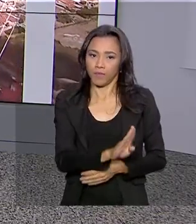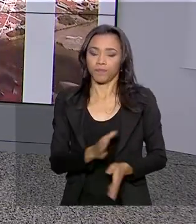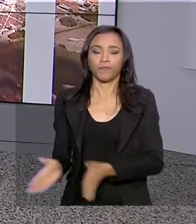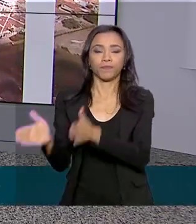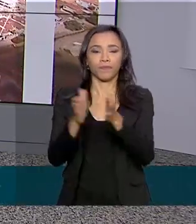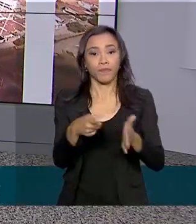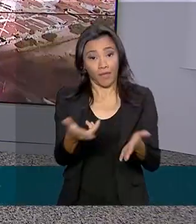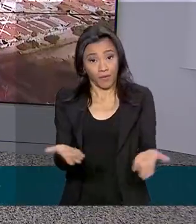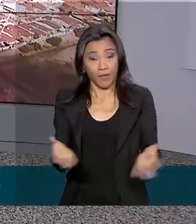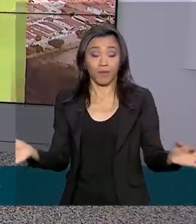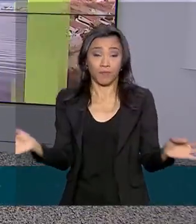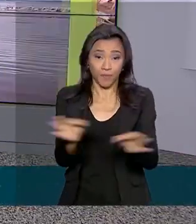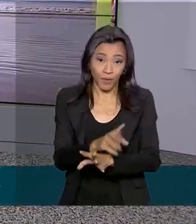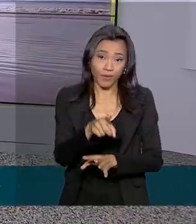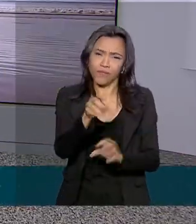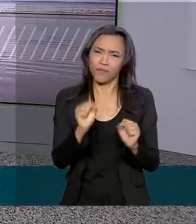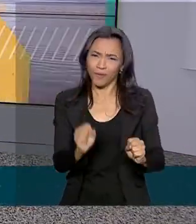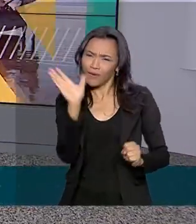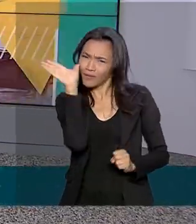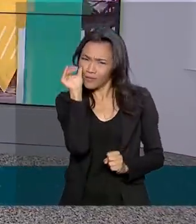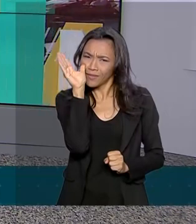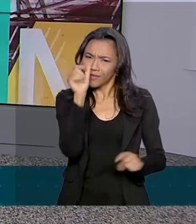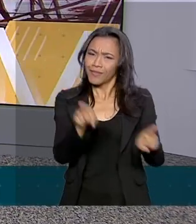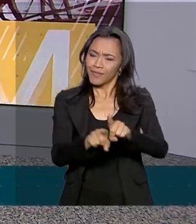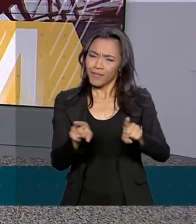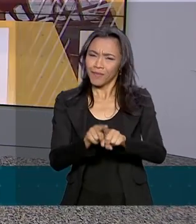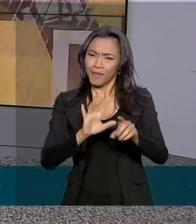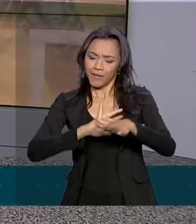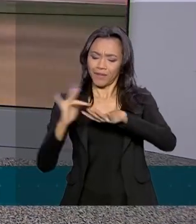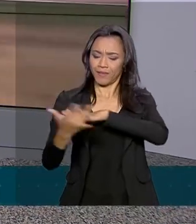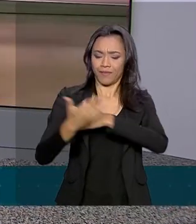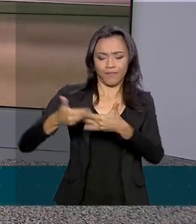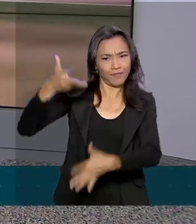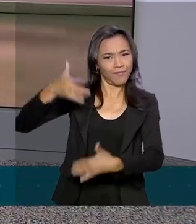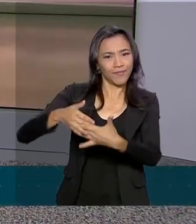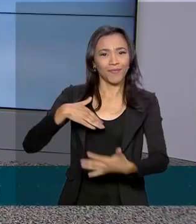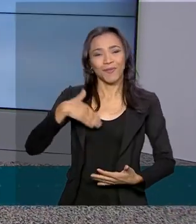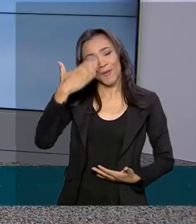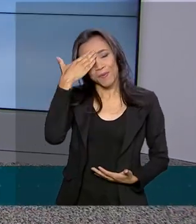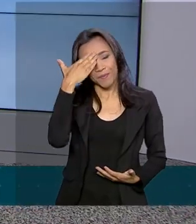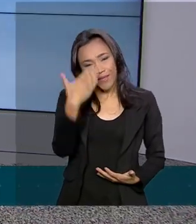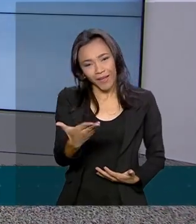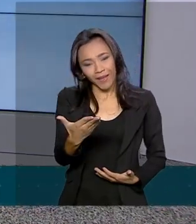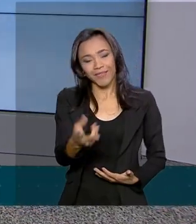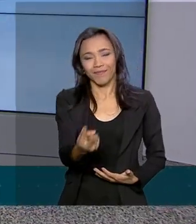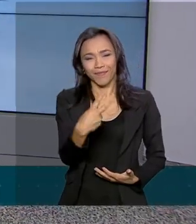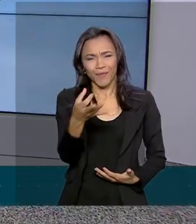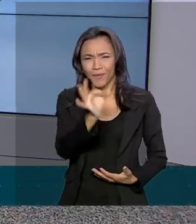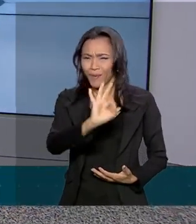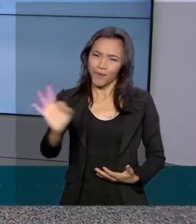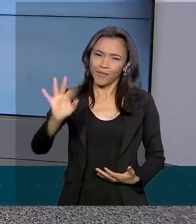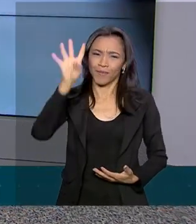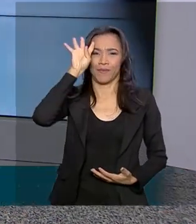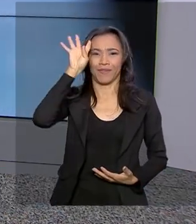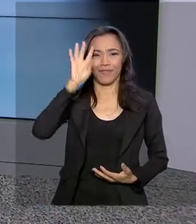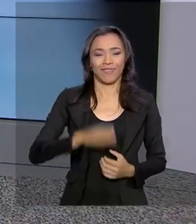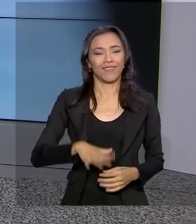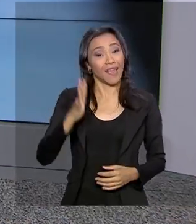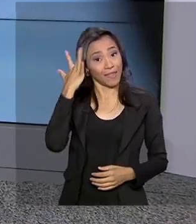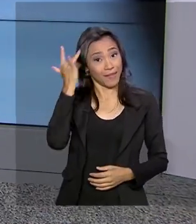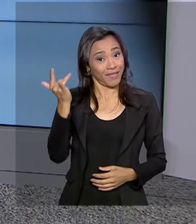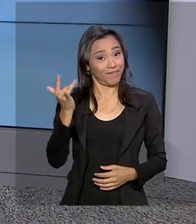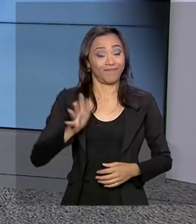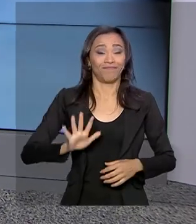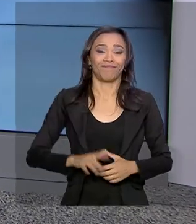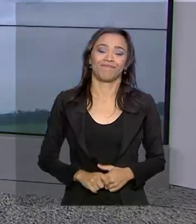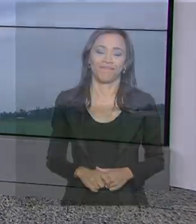Brasil em Dia fica por aqui. Você pode nos acompanhar também pelas redes sociais. Muito obrigada pela sua companhia. Ótima quarta-feira e até amanhã.